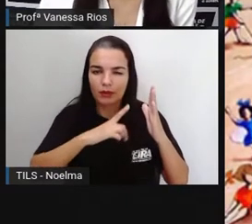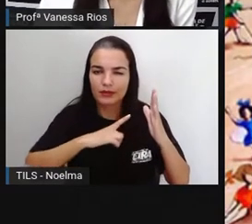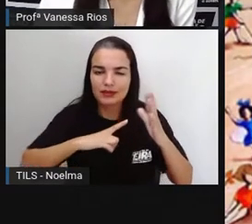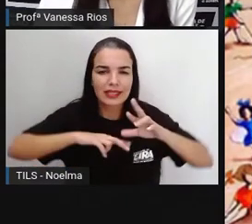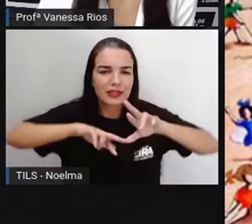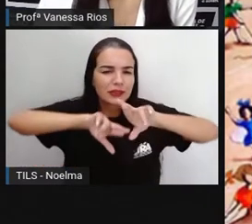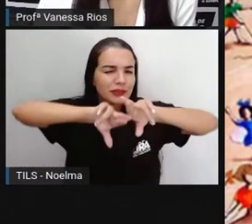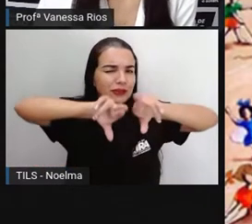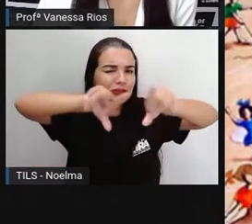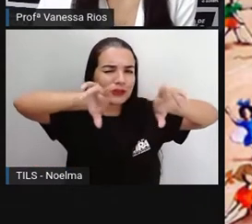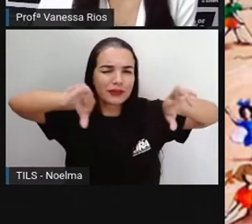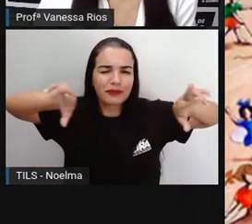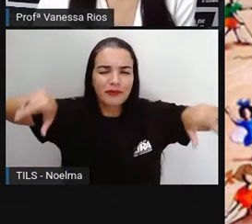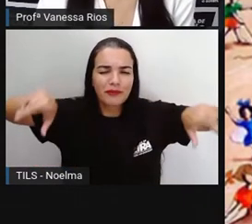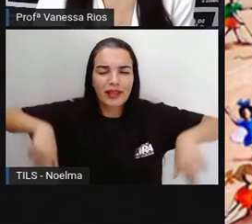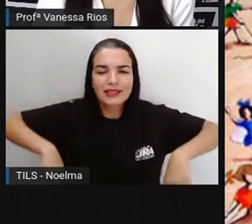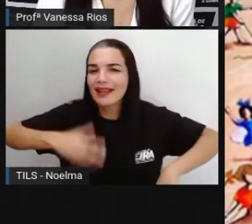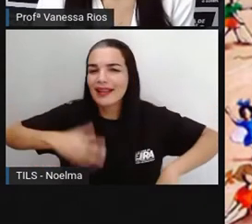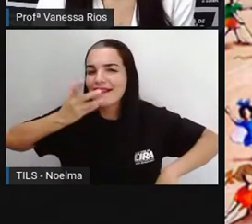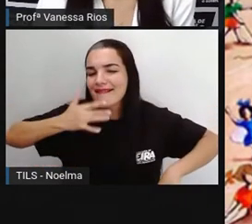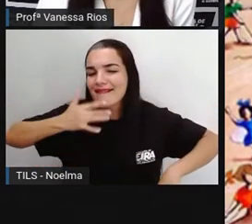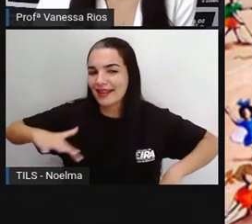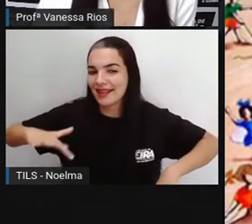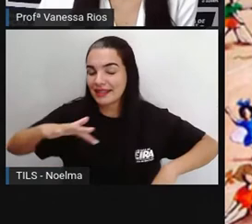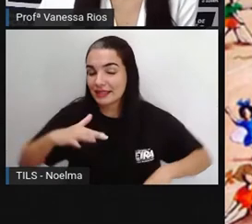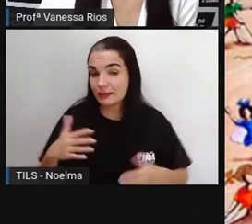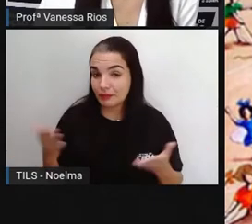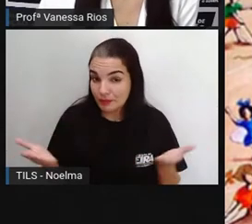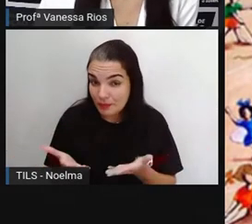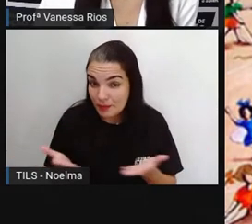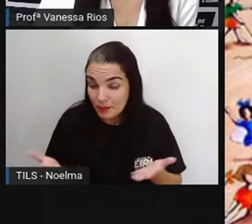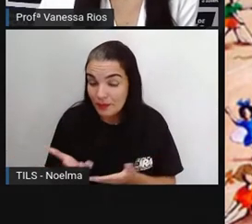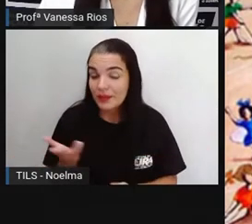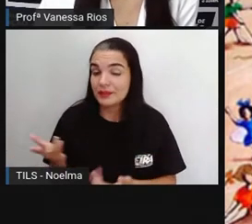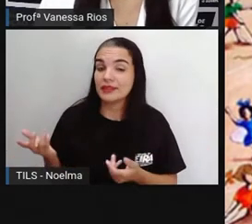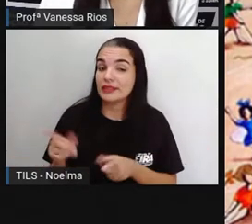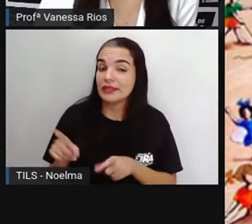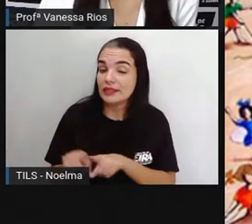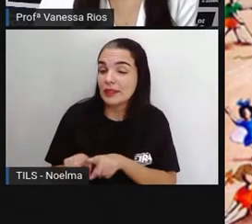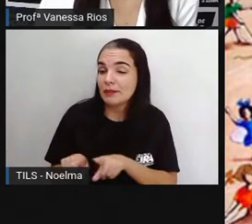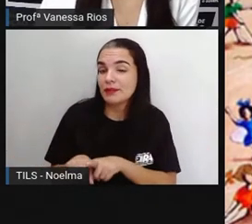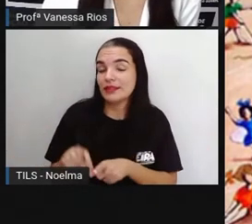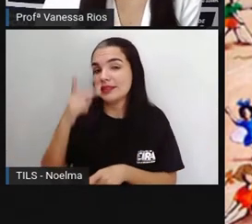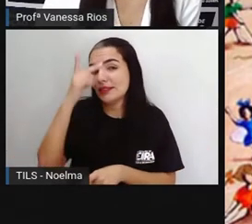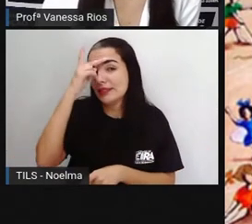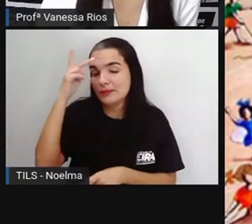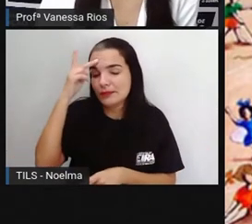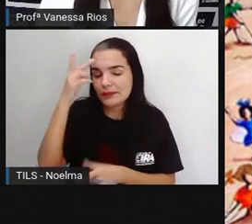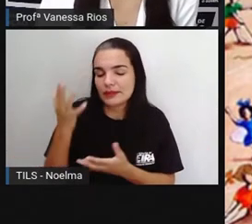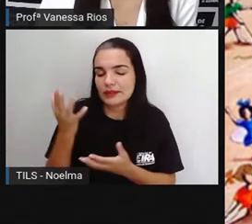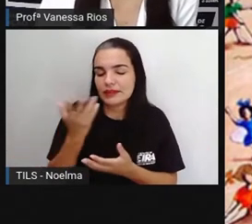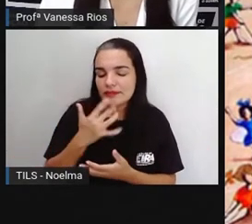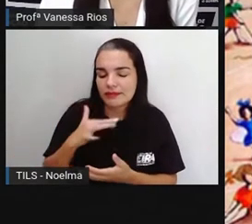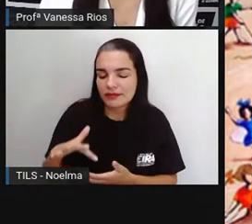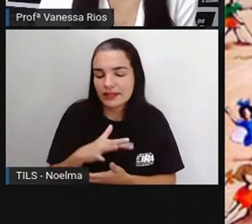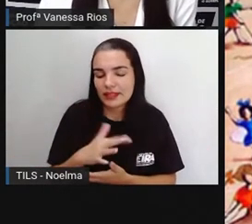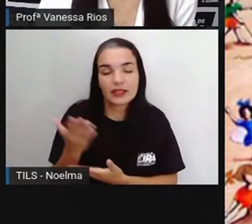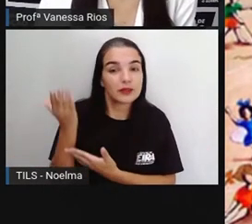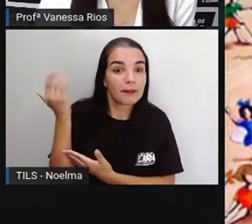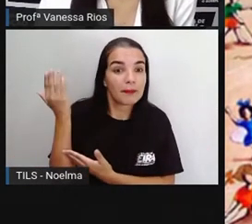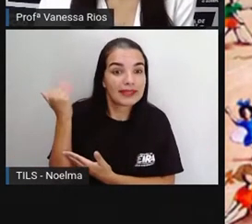crianças. brincadeiras dias atuais e também de antigamente, né? Porque retratam brincadeiras que